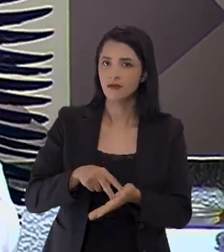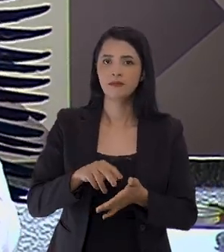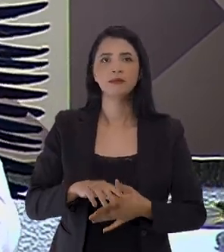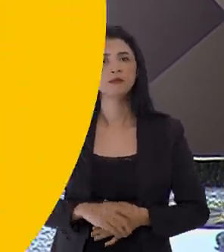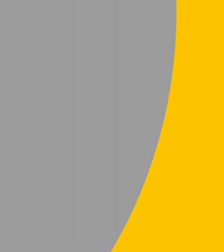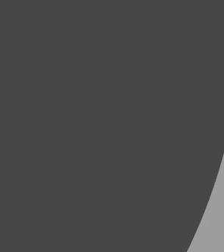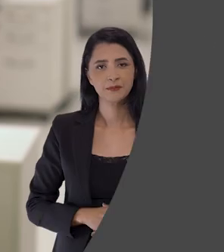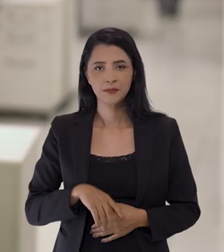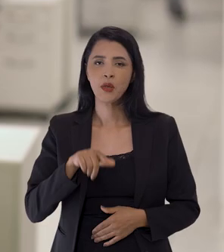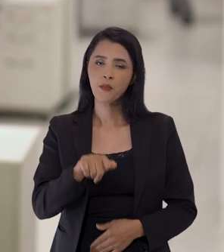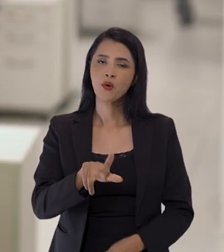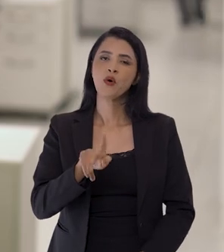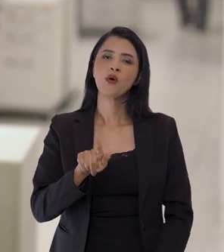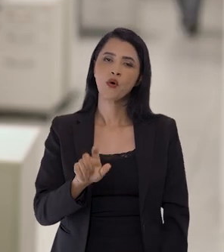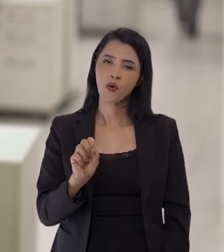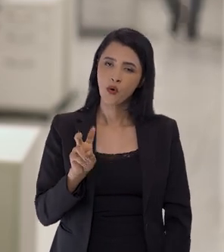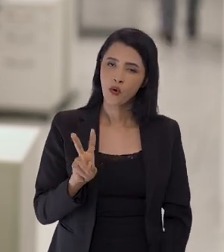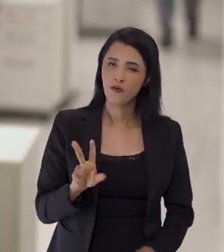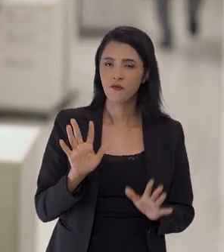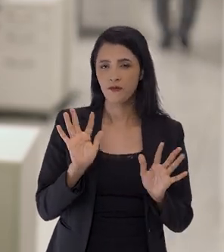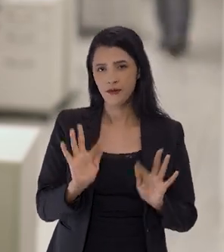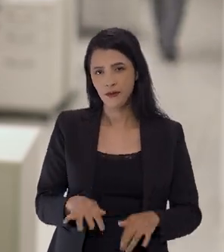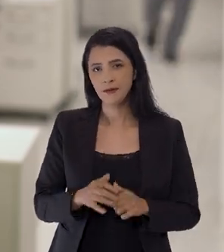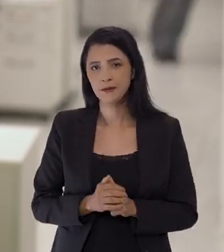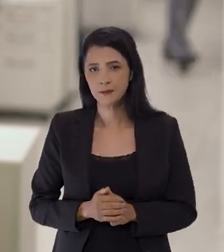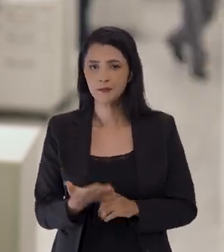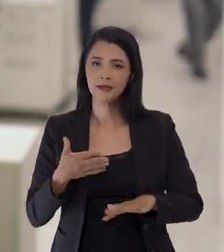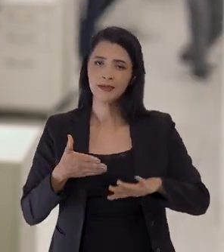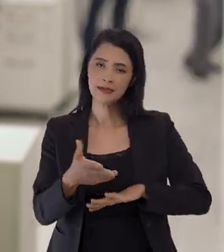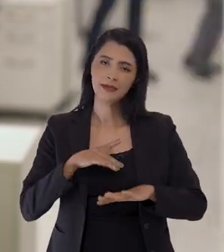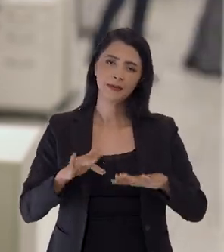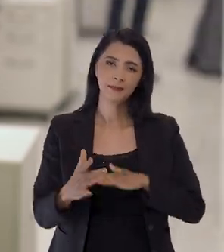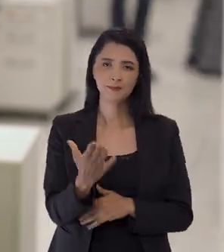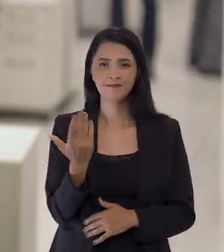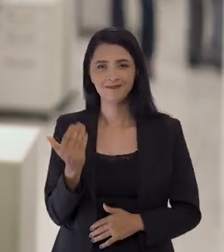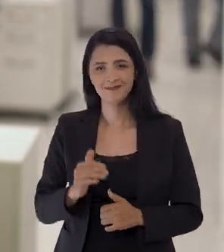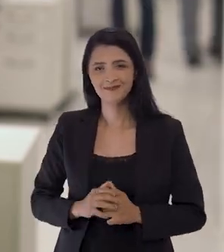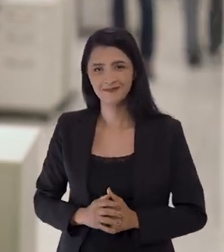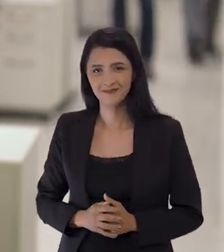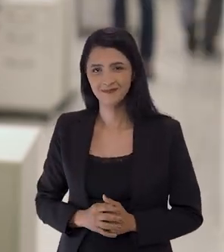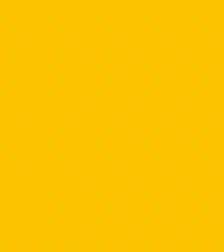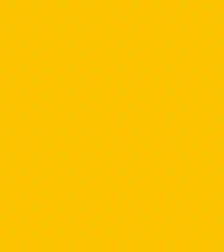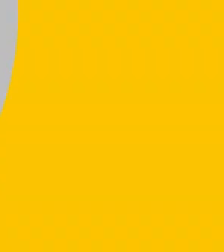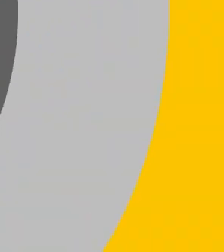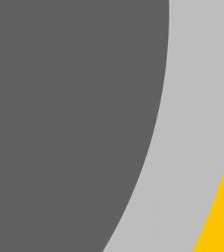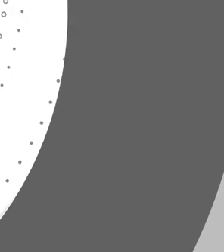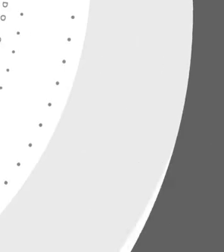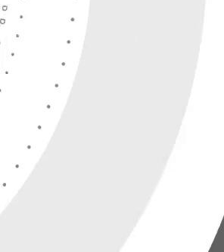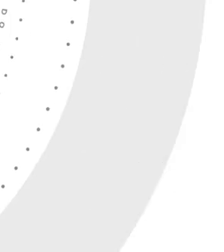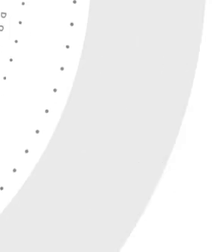inabalável. E o Ponto Globo de hoje fica por aqui. Sigam com a gente nas redes sociais.